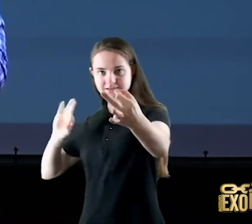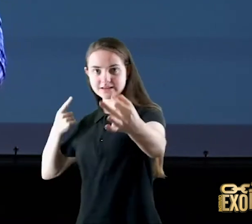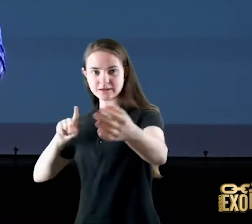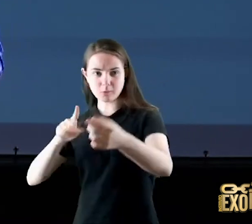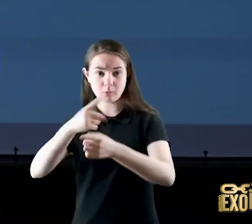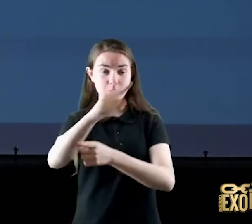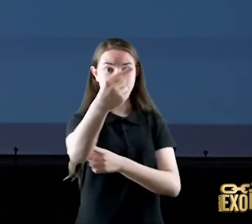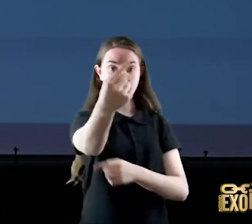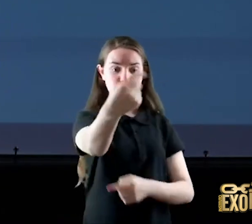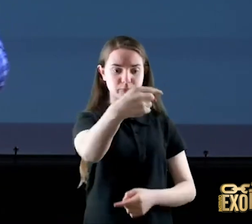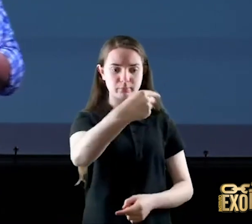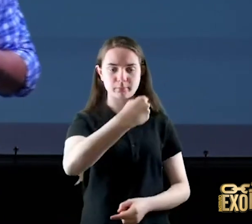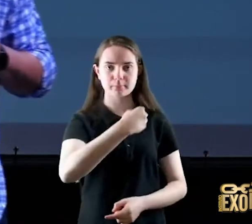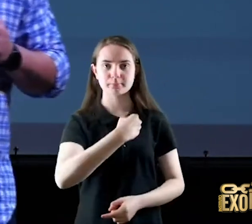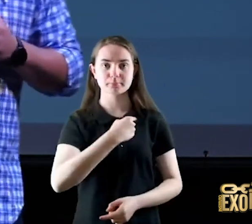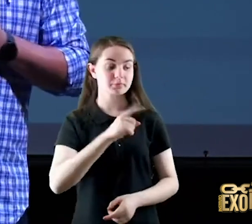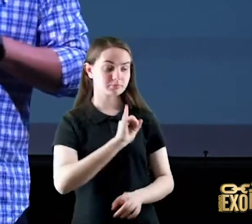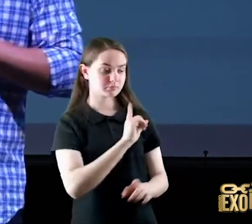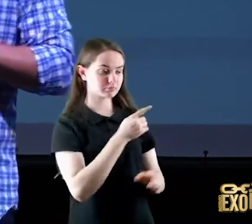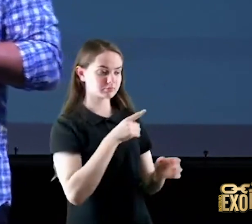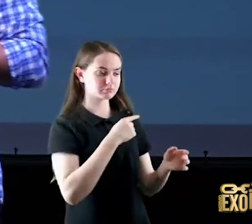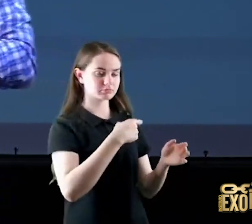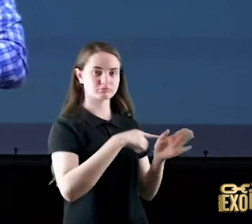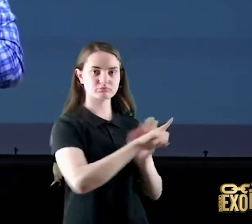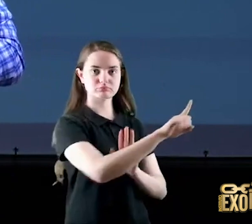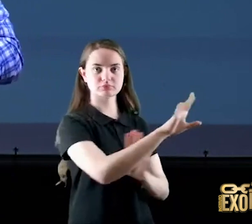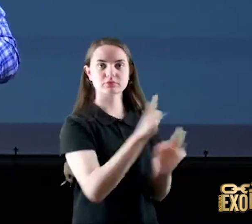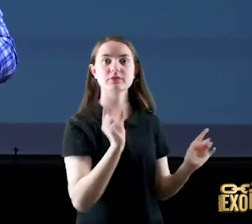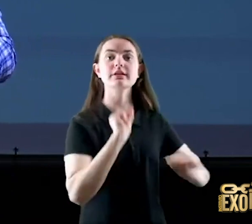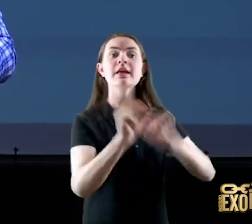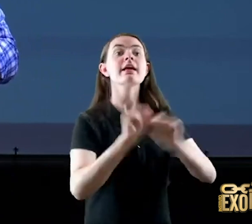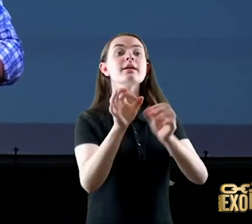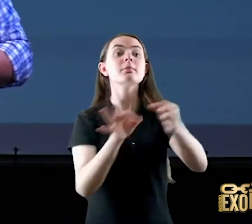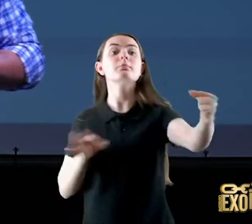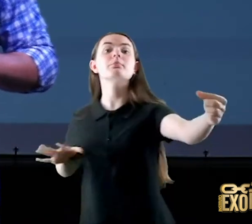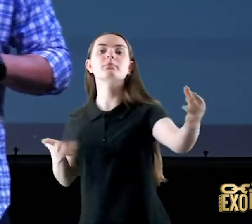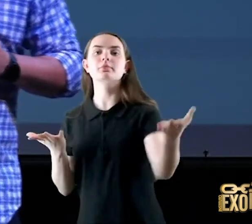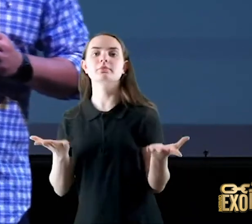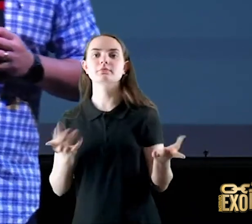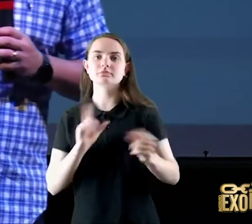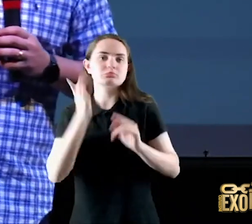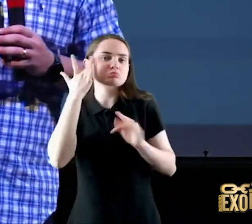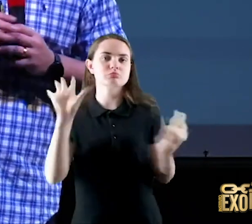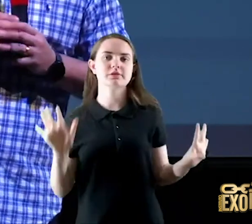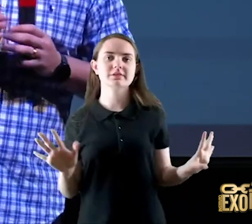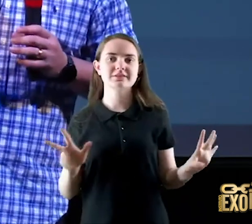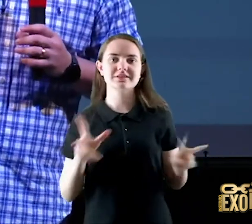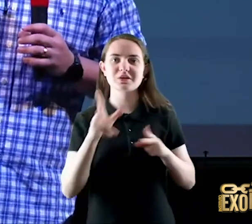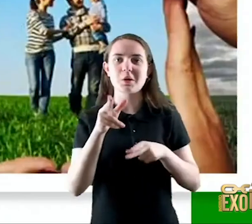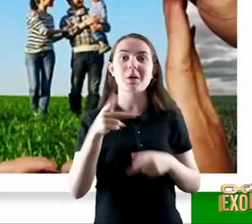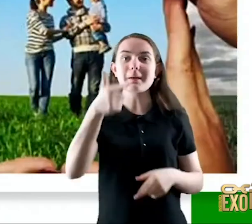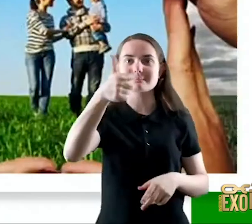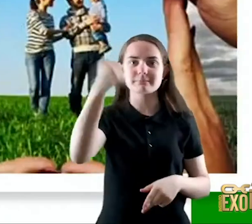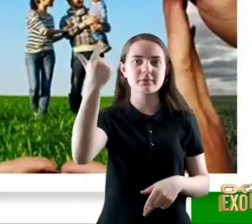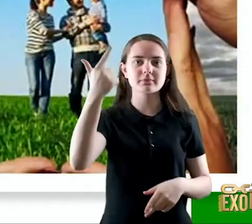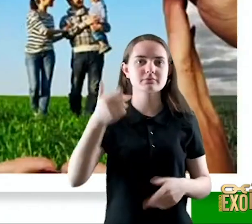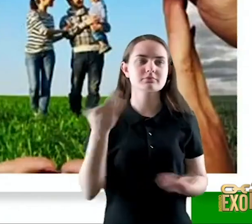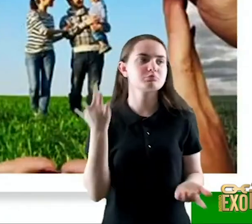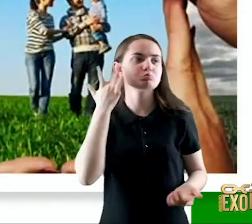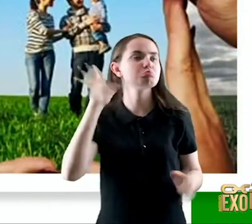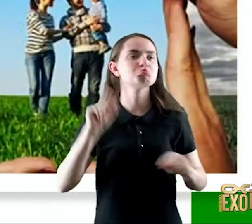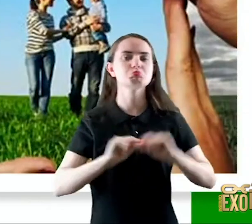mal que me atingiu eu não sei o que foi quem foi que fez não sei é uma proteção e confiança contra